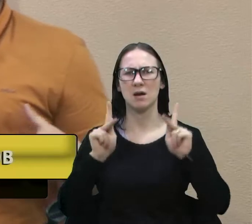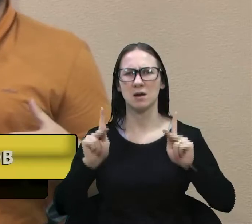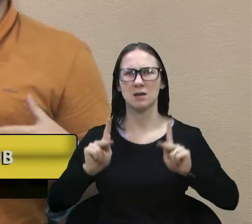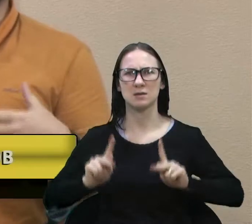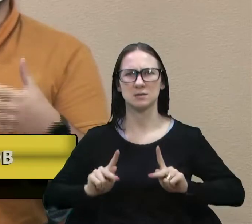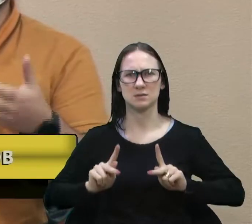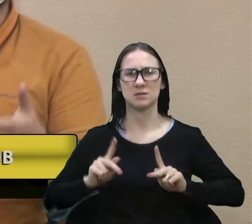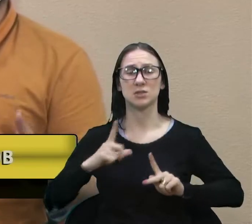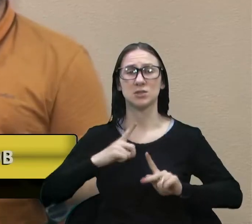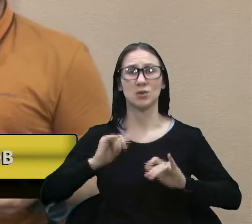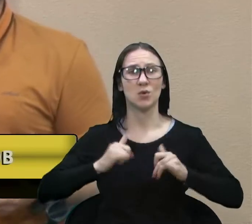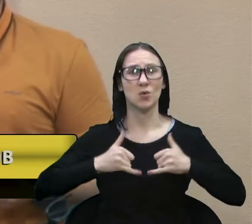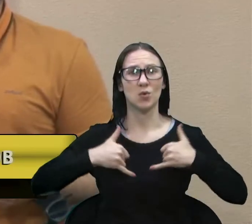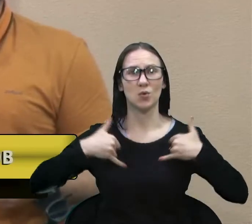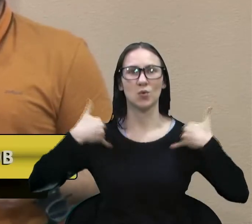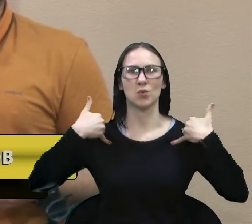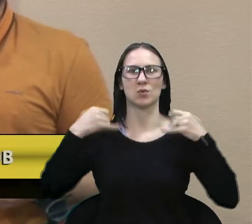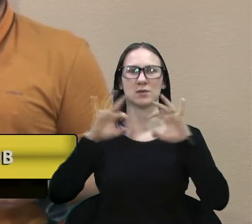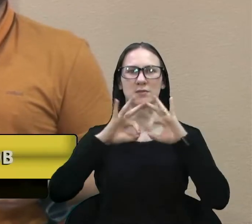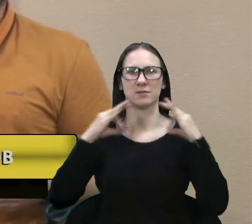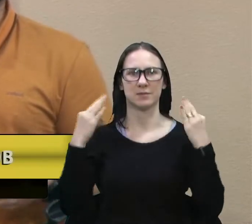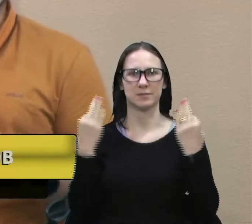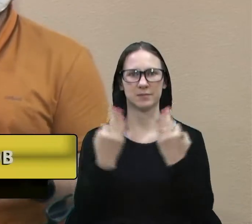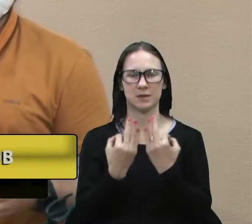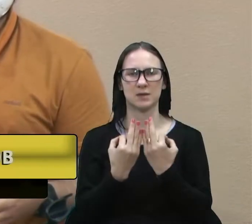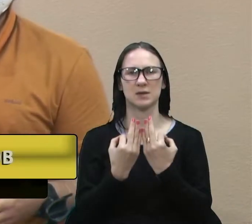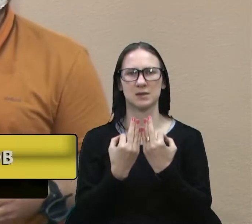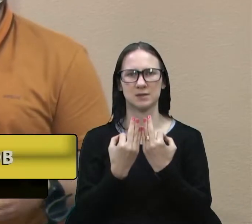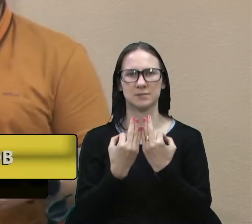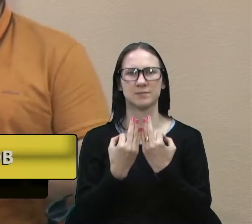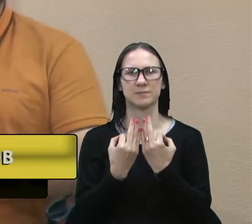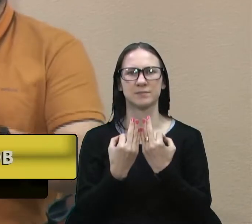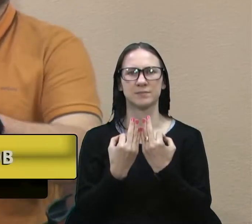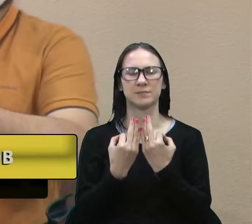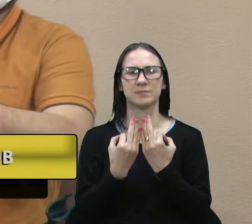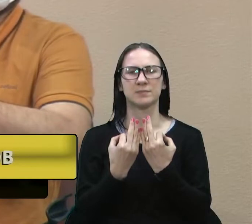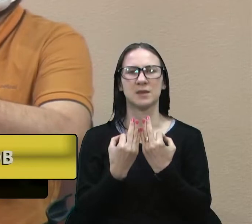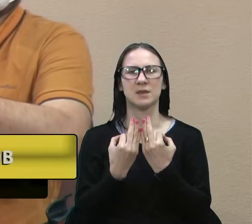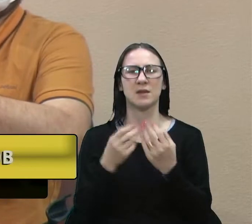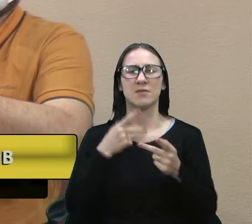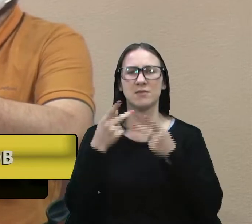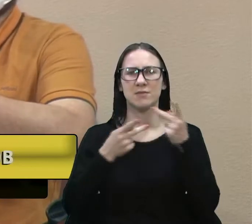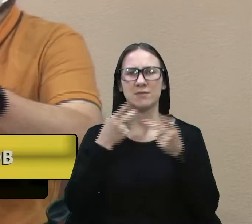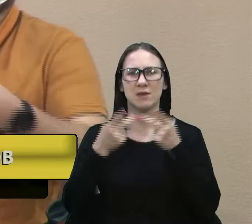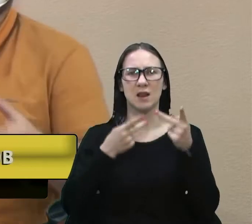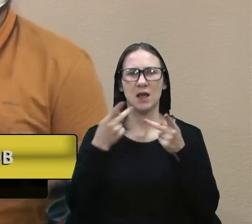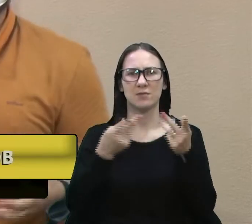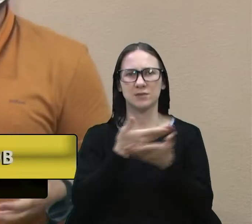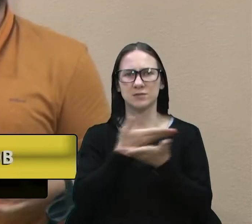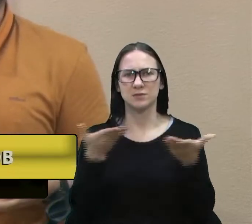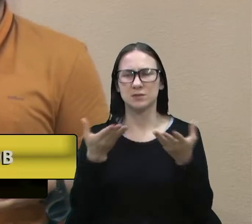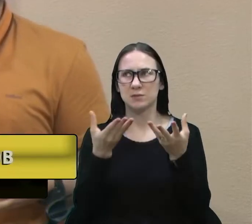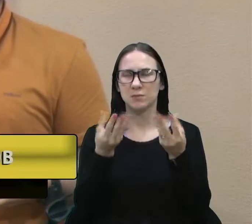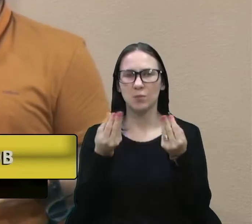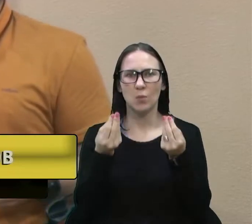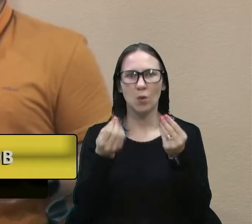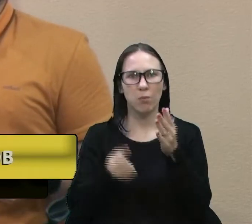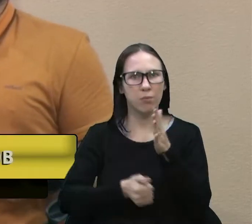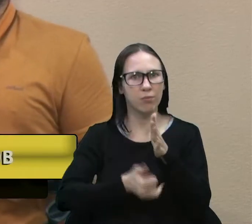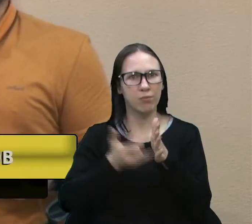tinha um orgulho muito grande da família, muito grande, falava de vocês muitas vezes durante a semana.